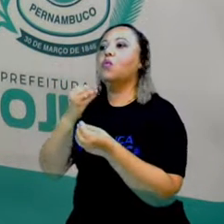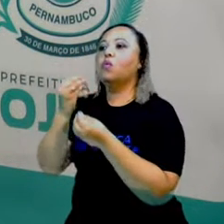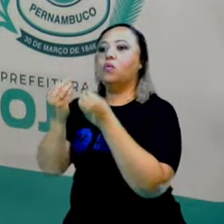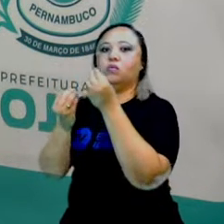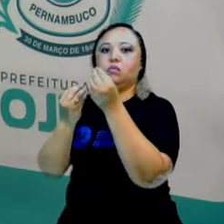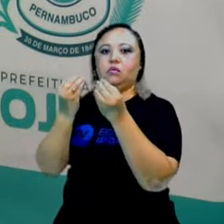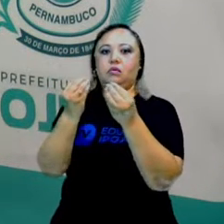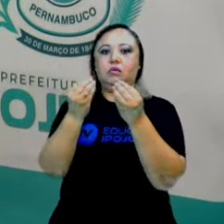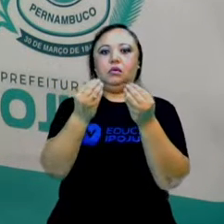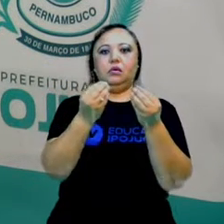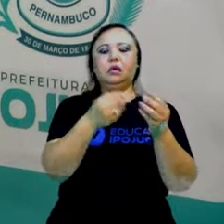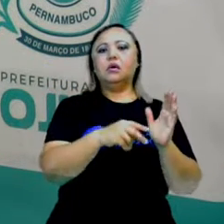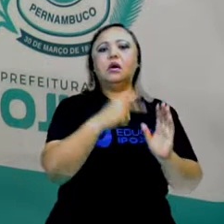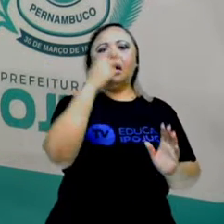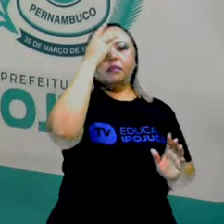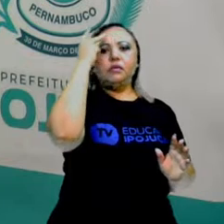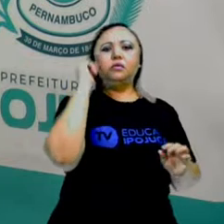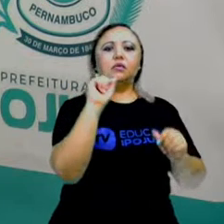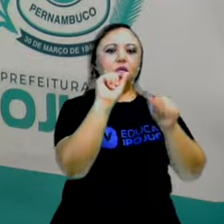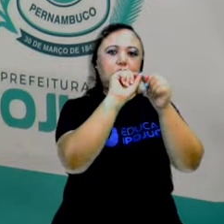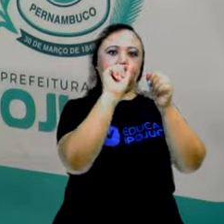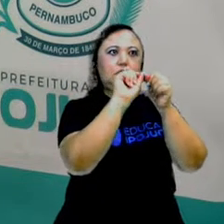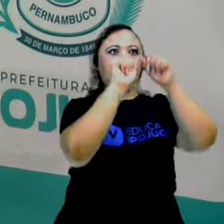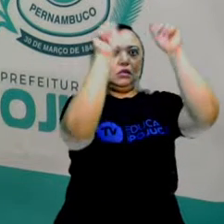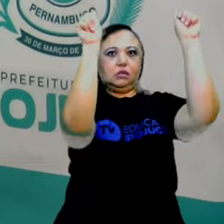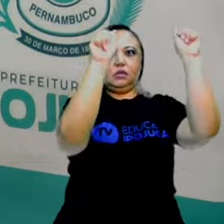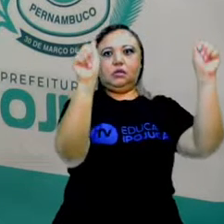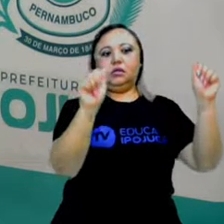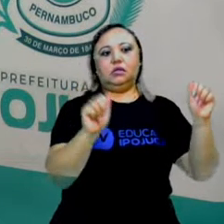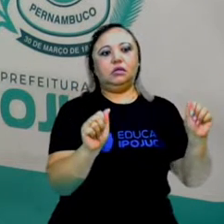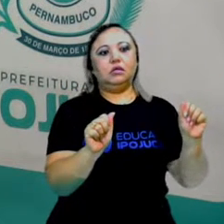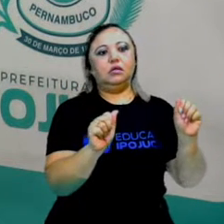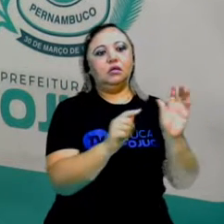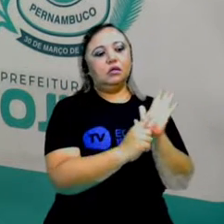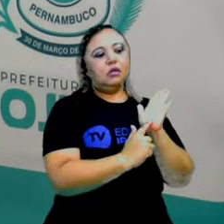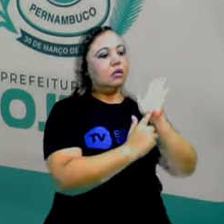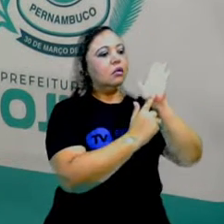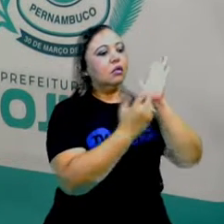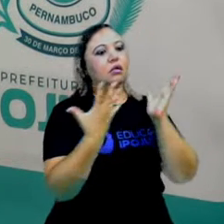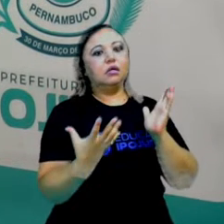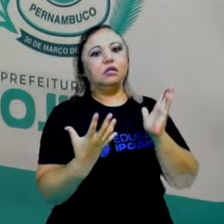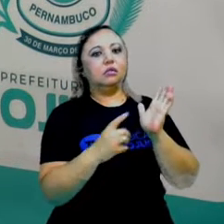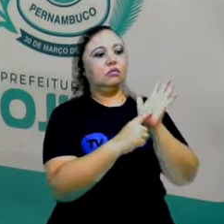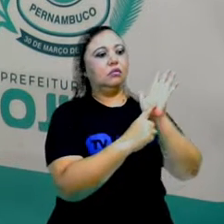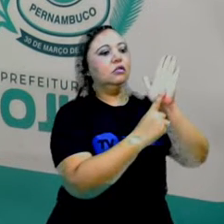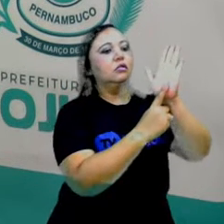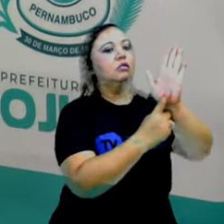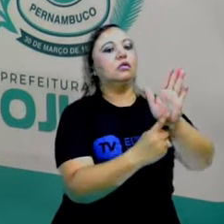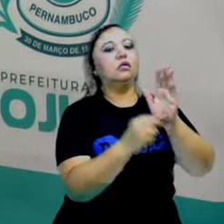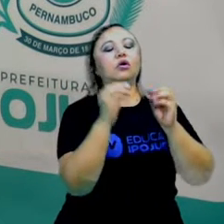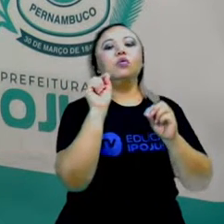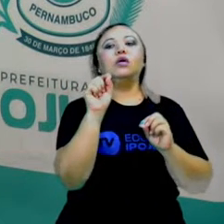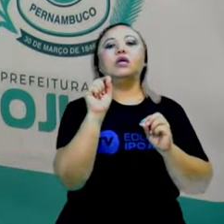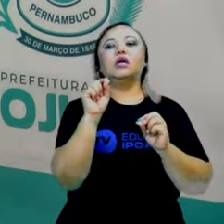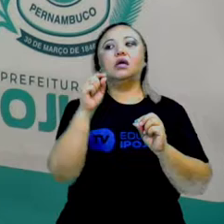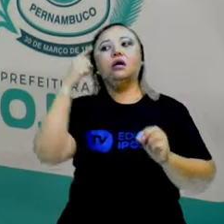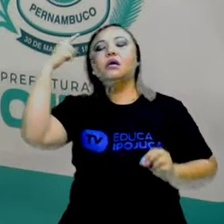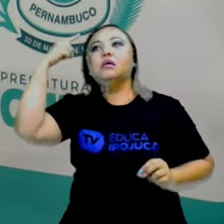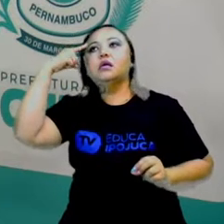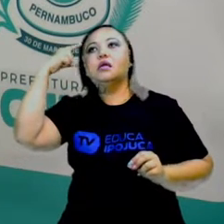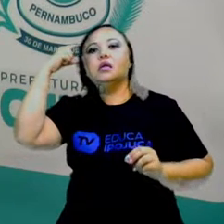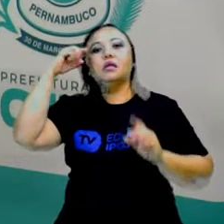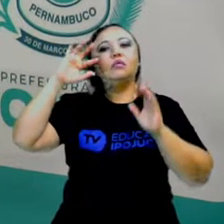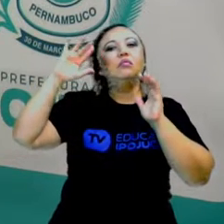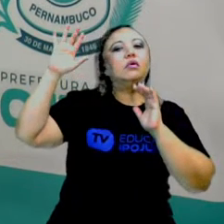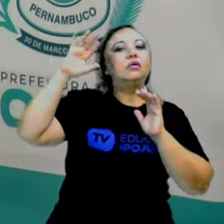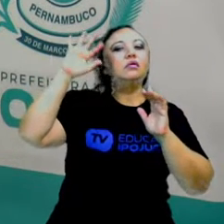que o artista quis mostrar ali? Por que será que ele criou aquilo ali? Como saiu da mente de um artista? Será que